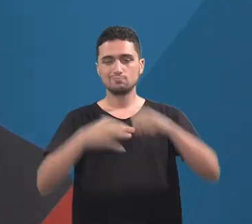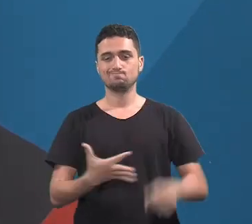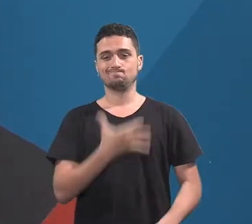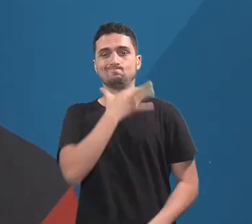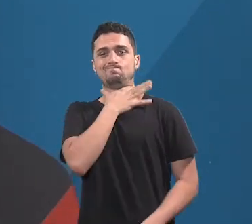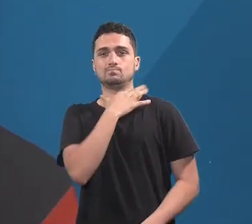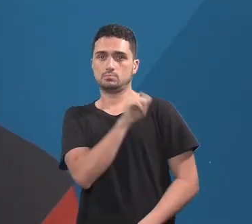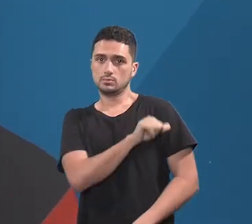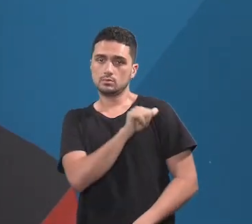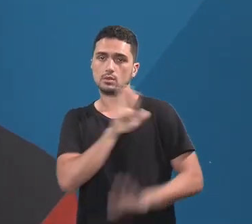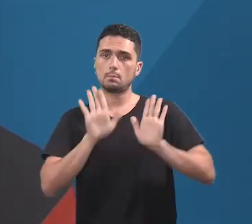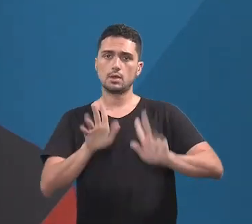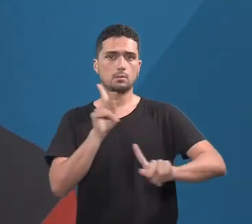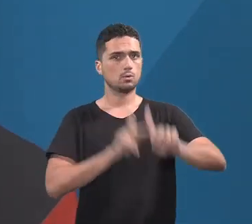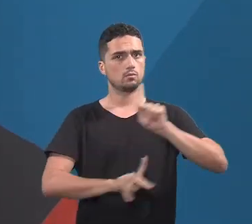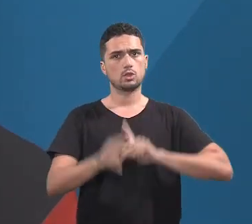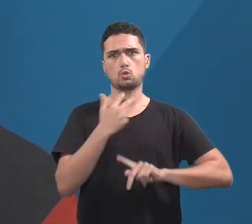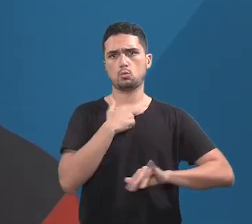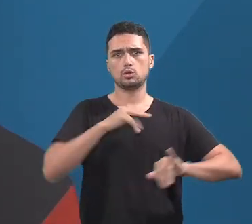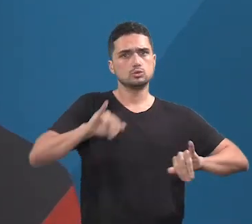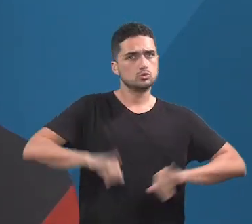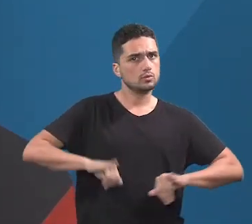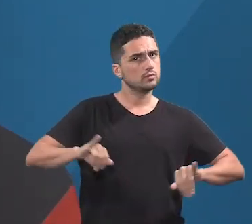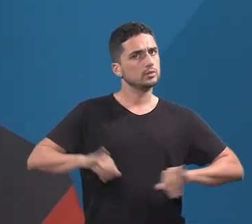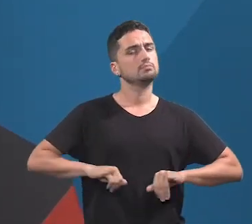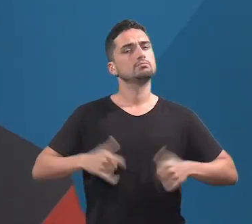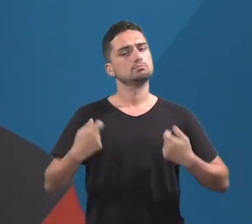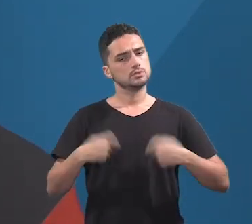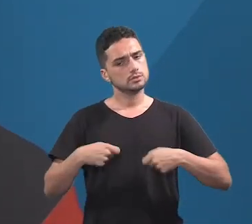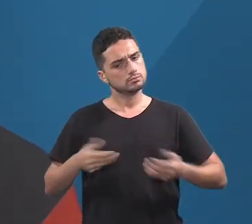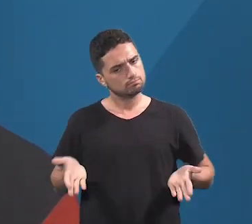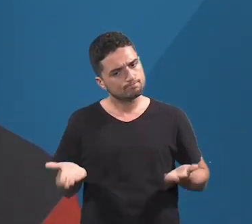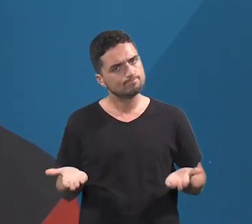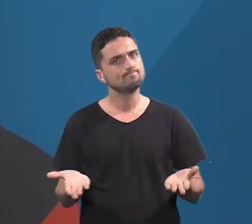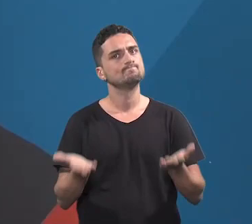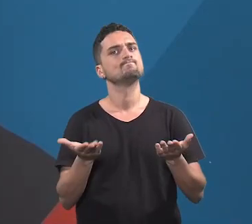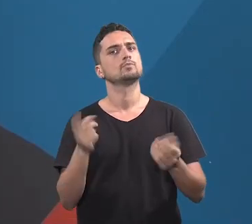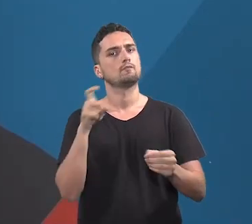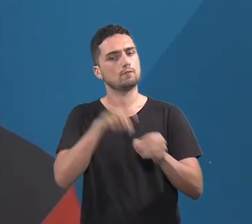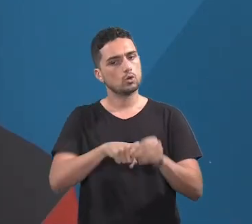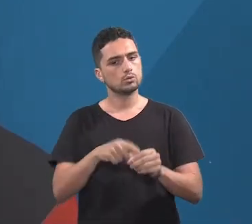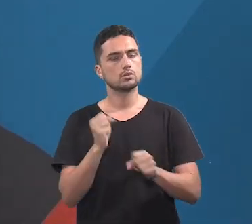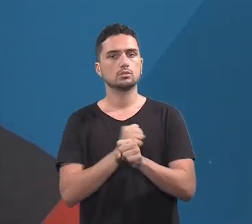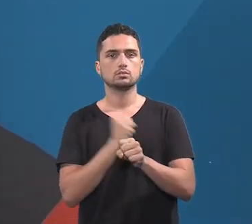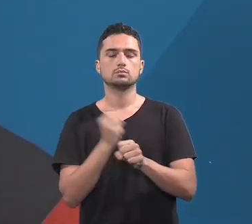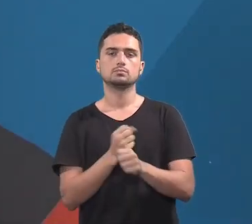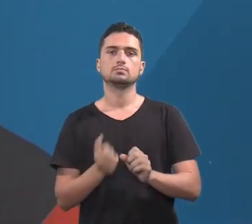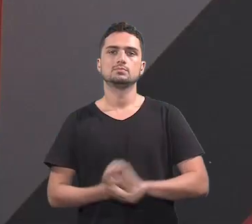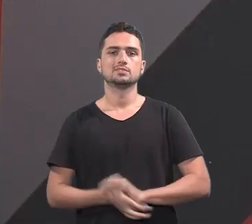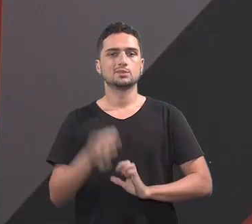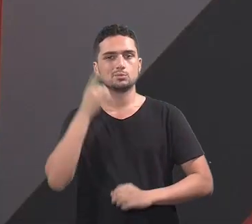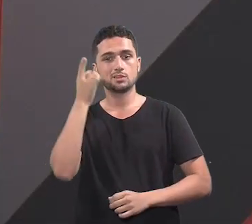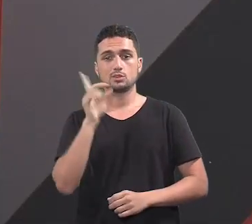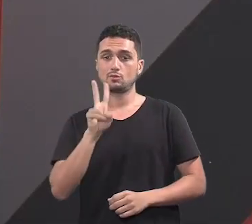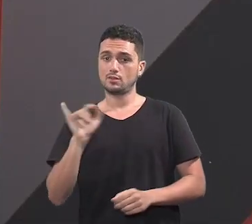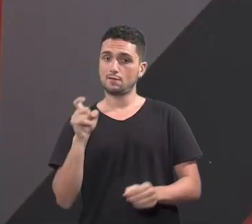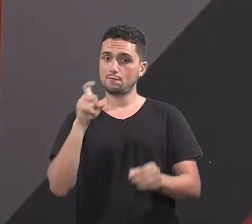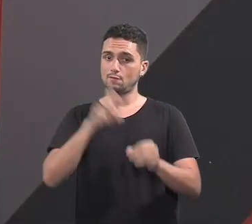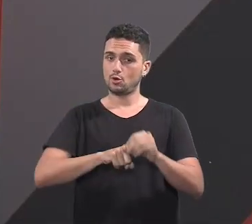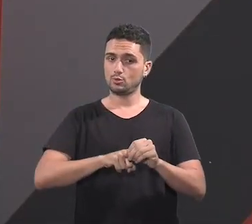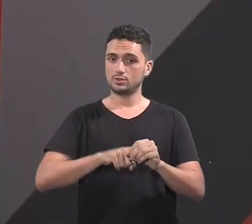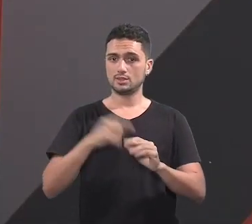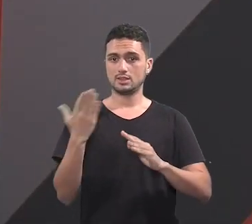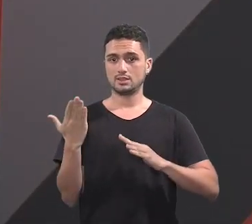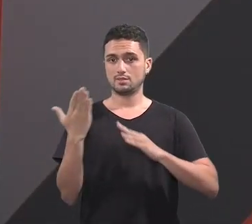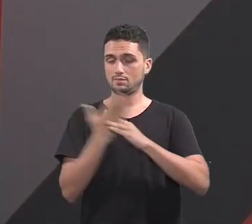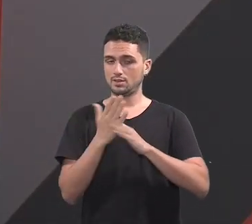dessa crise financeira, mas a população não pode pagar o preço alto e a gente precisa estar brigando para que sejam retomadas as obras. Deputado, a gente vai voltar a tratar